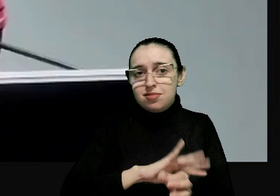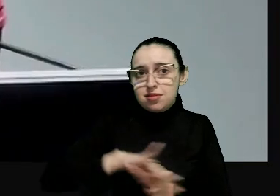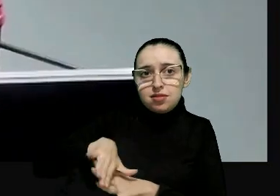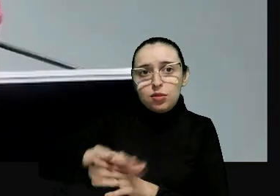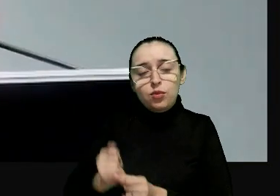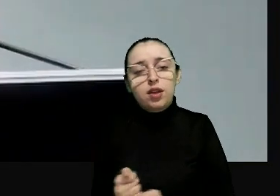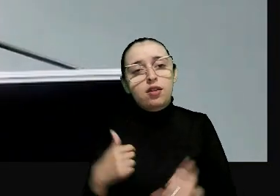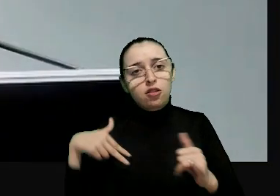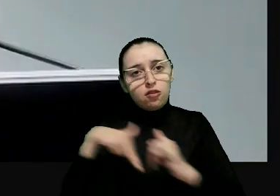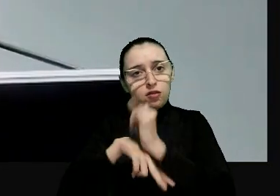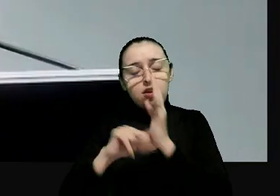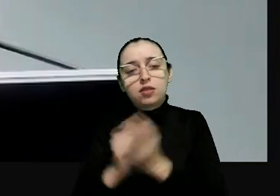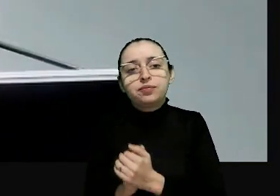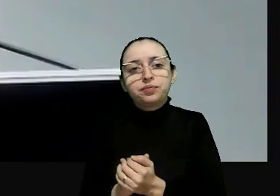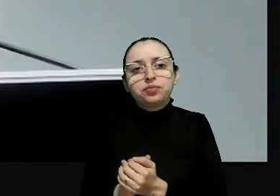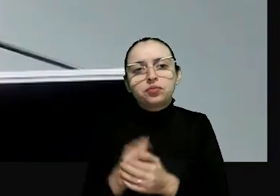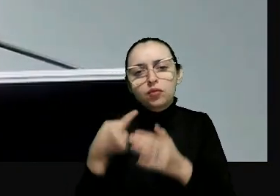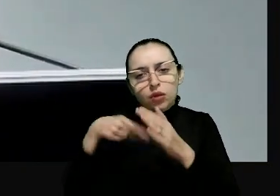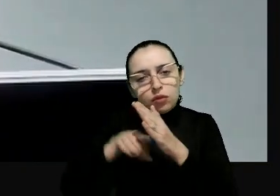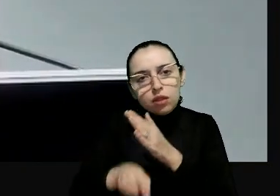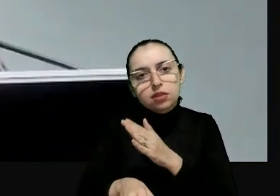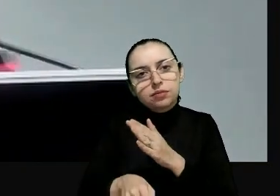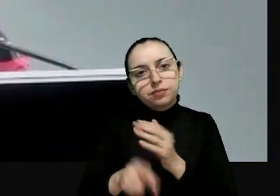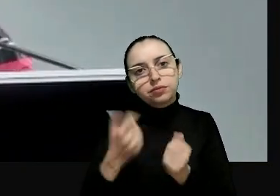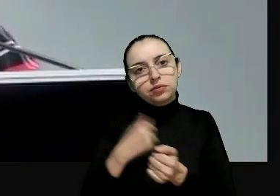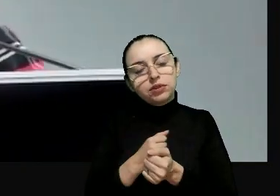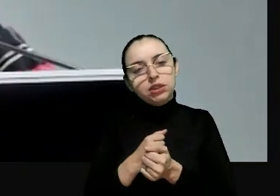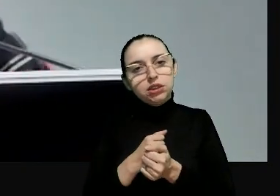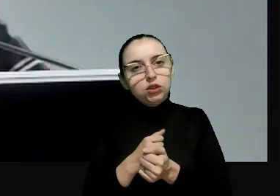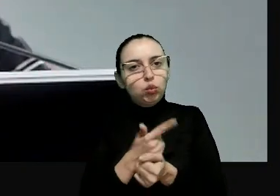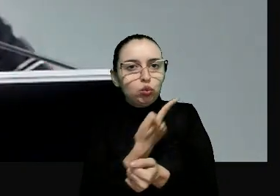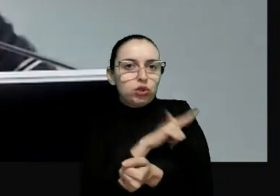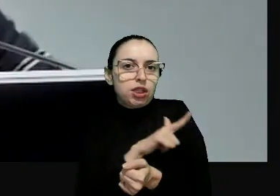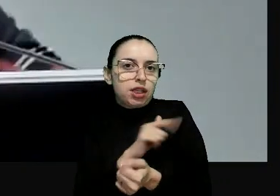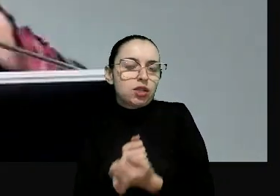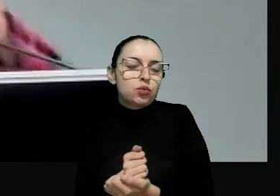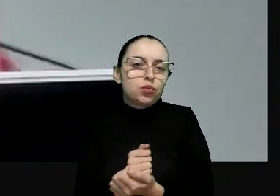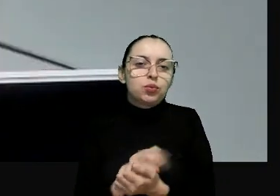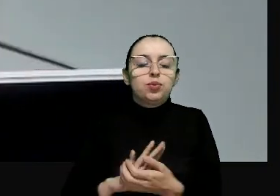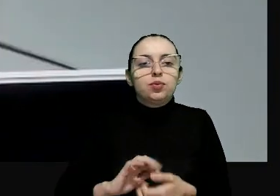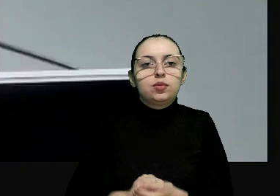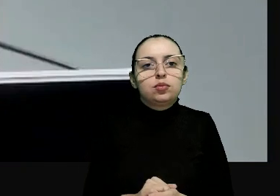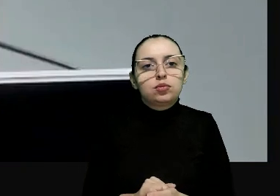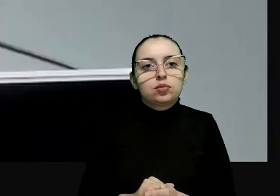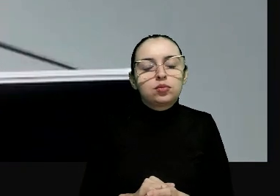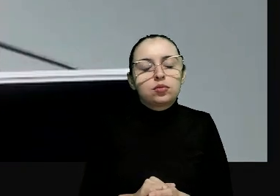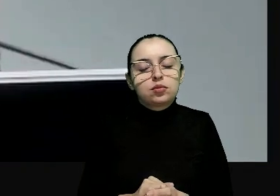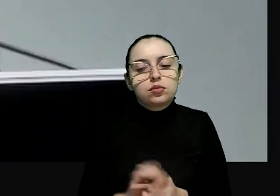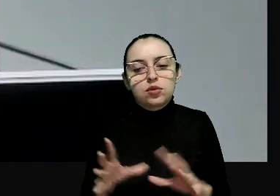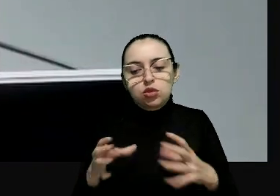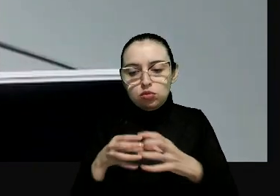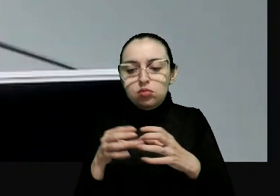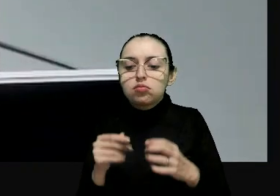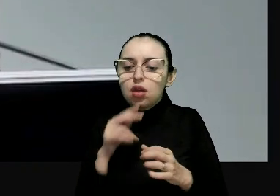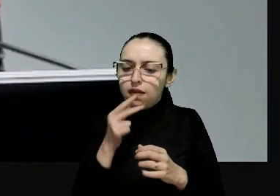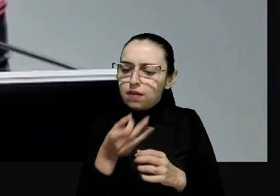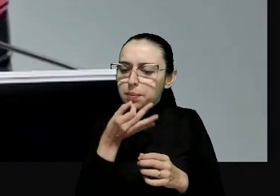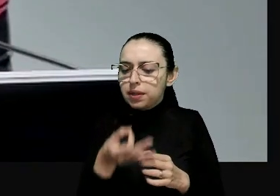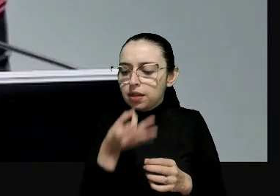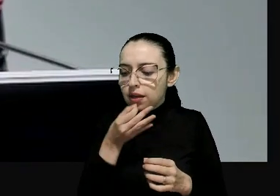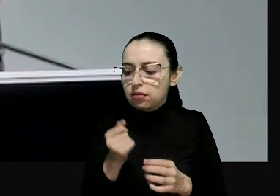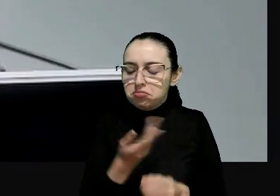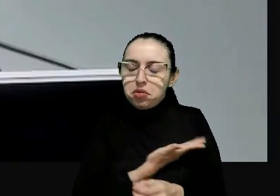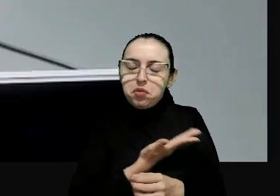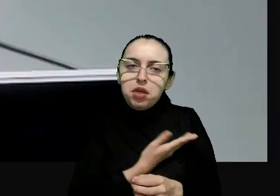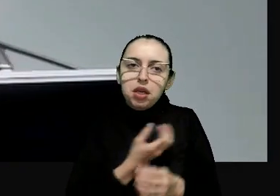basta isso. Fundamental, capacitação com perspectiva de gênero, etc. Então, eu, inclusive, na comissão, sugeri aos